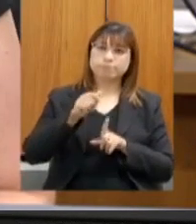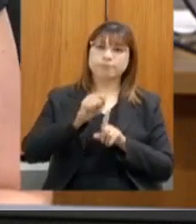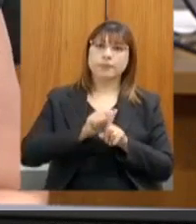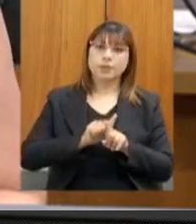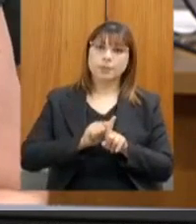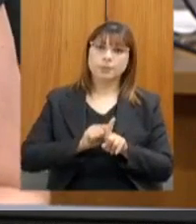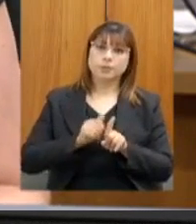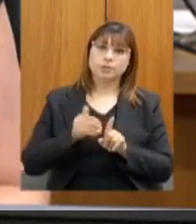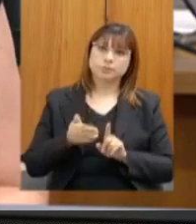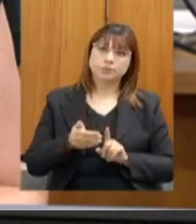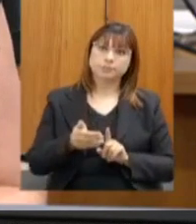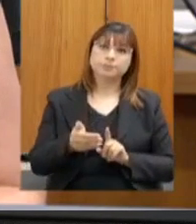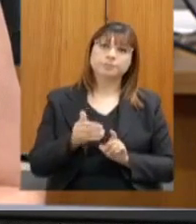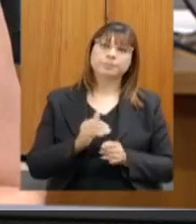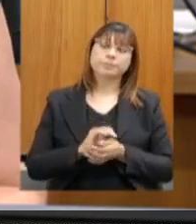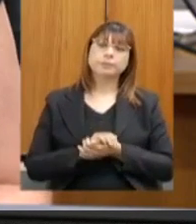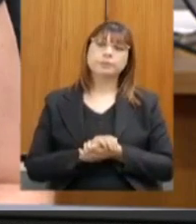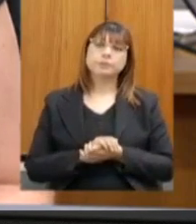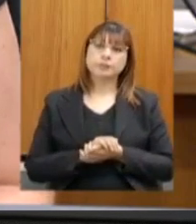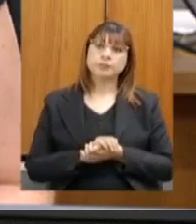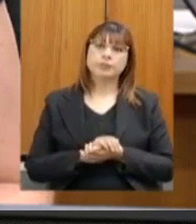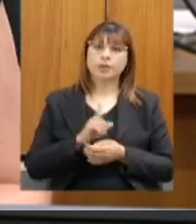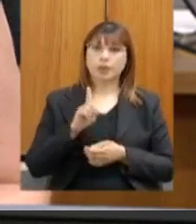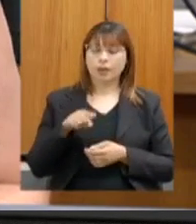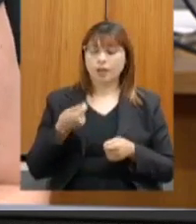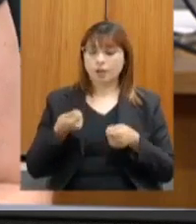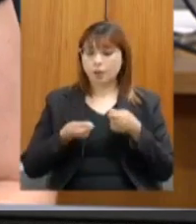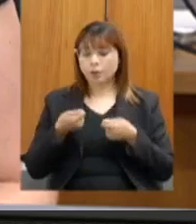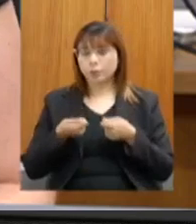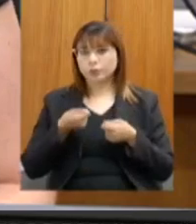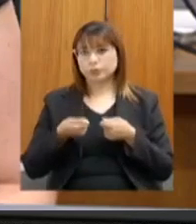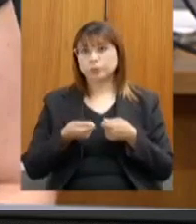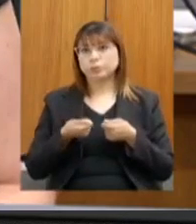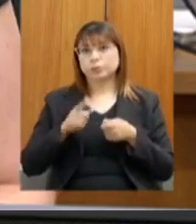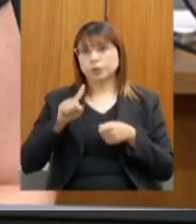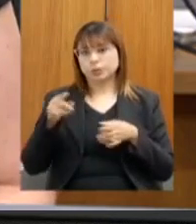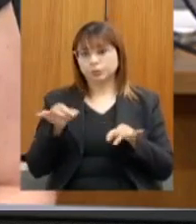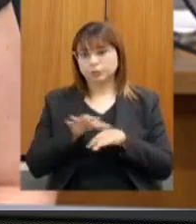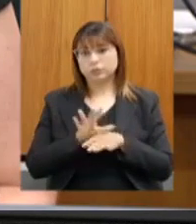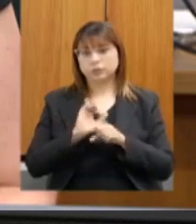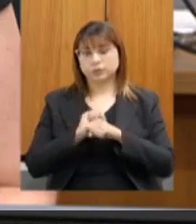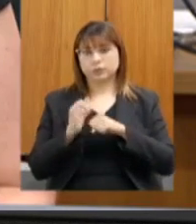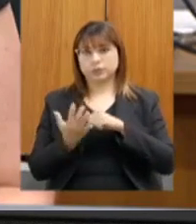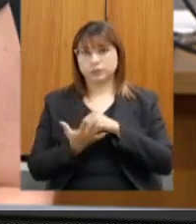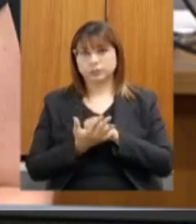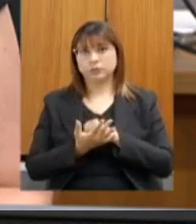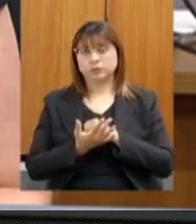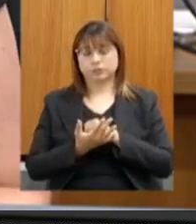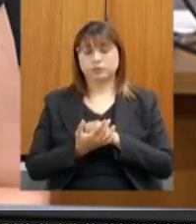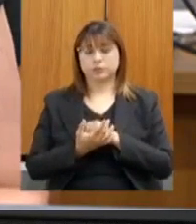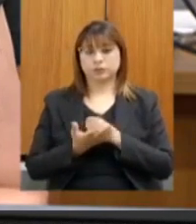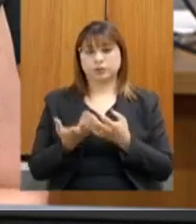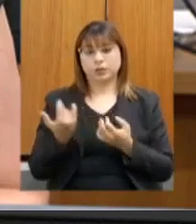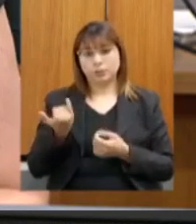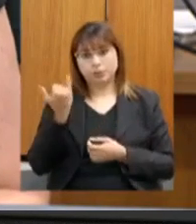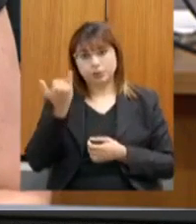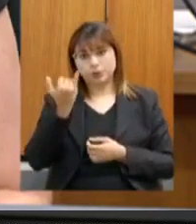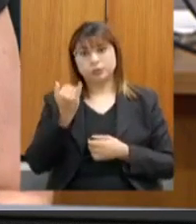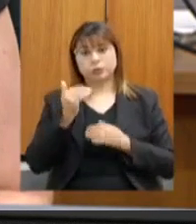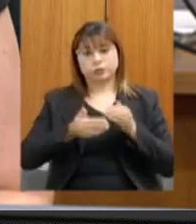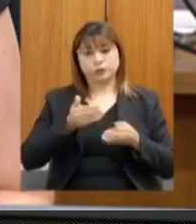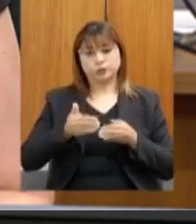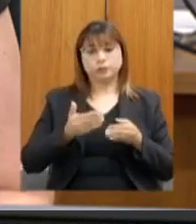necessidade da retomada econômica pós-pandemia, que é um ponto importante que afeta não só em termos de desenvolvimento